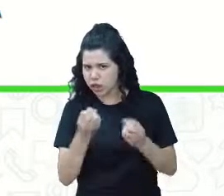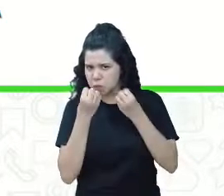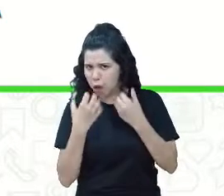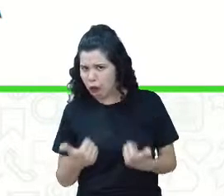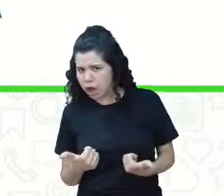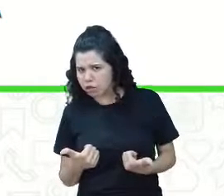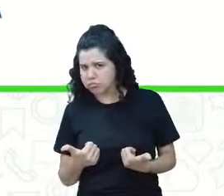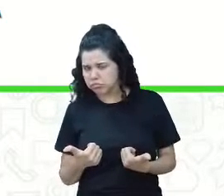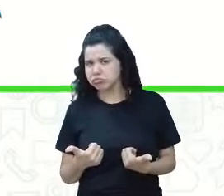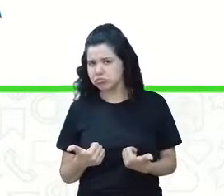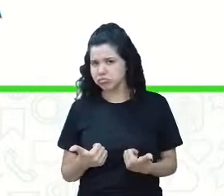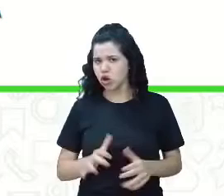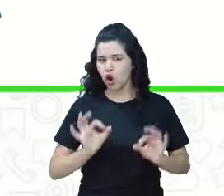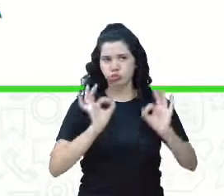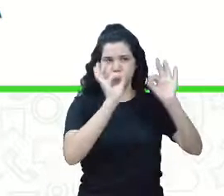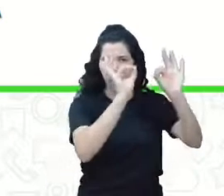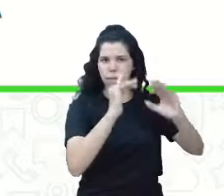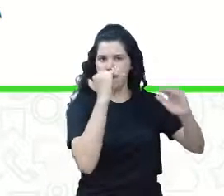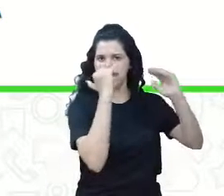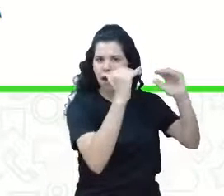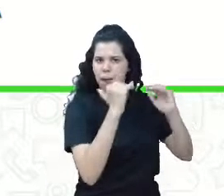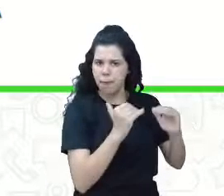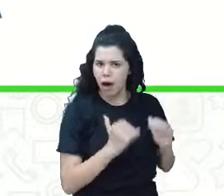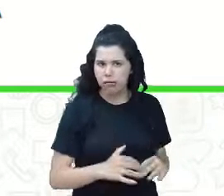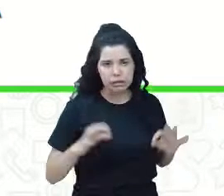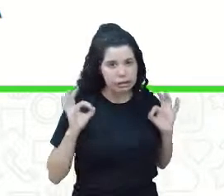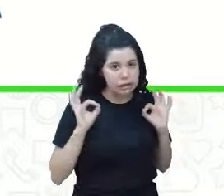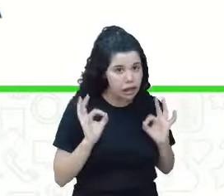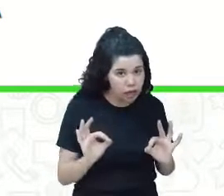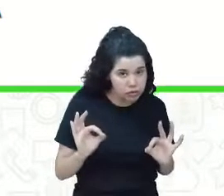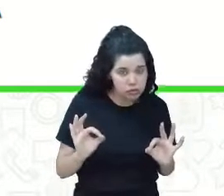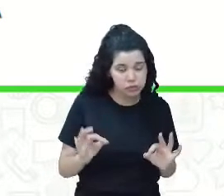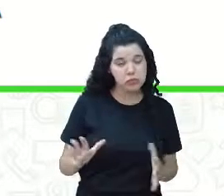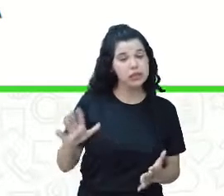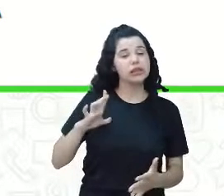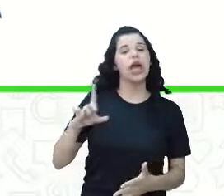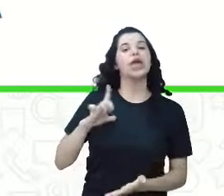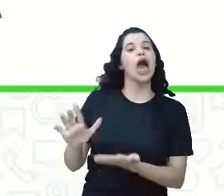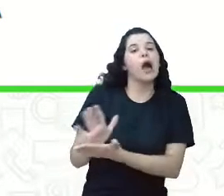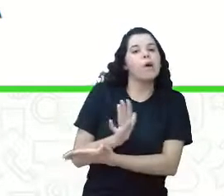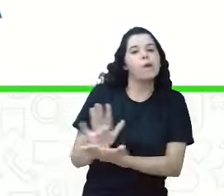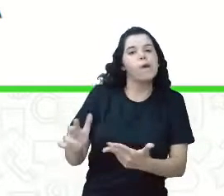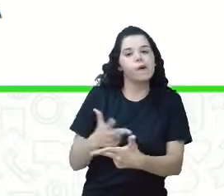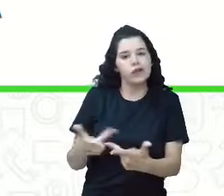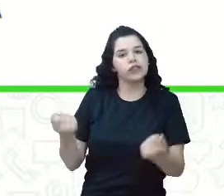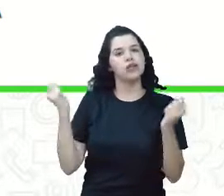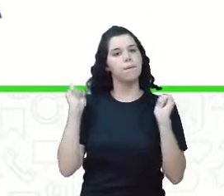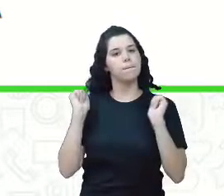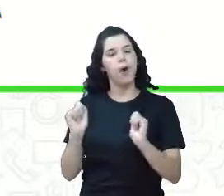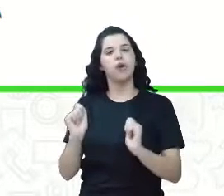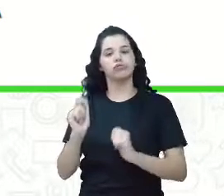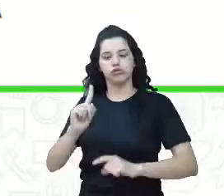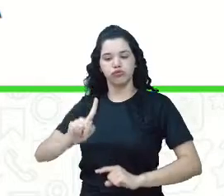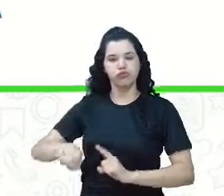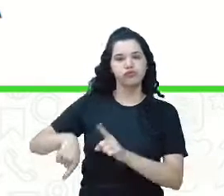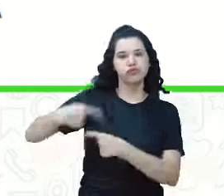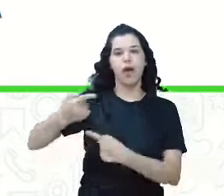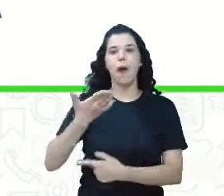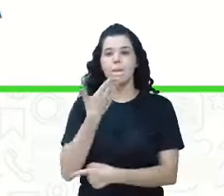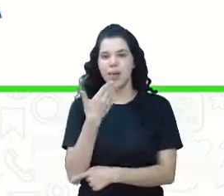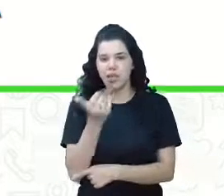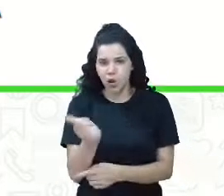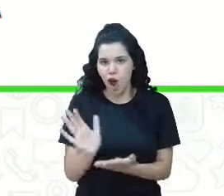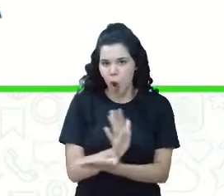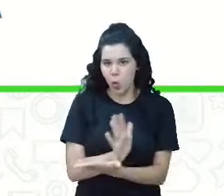Coloca tudo no seu devido lugar? Em algum ponto em que você poderia melhorar? Sempre podemos